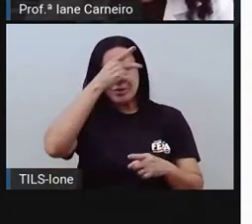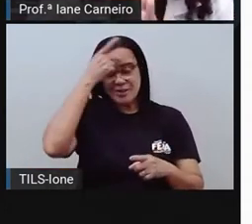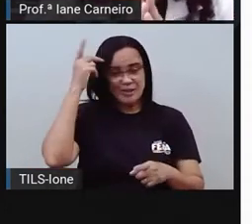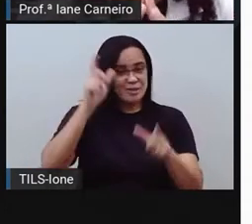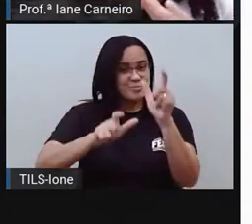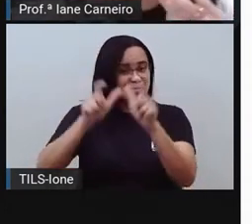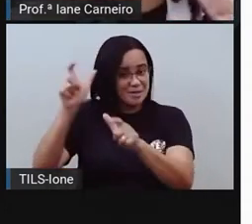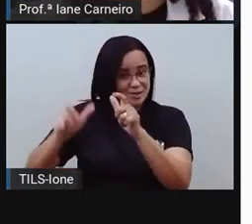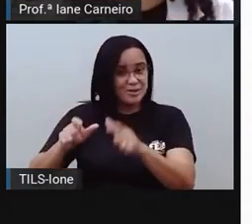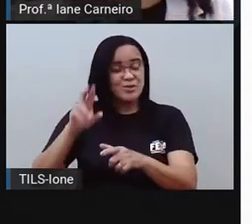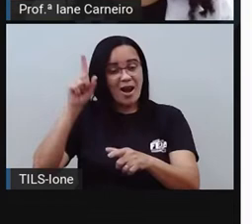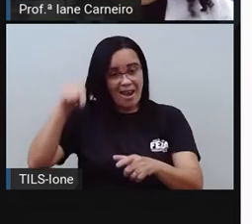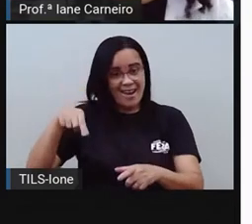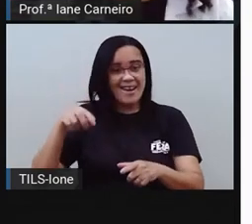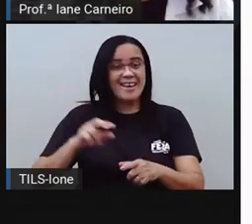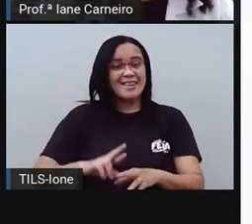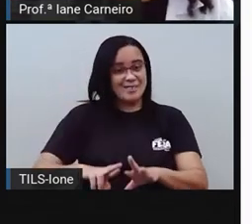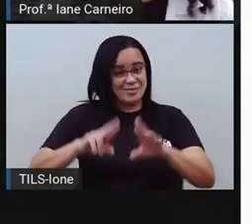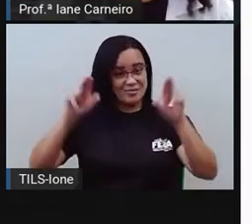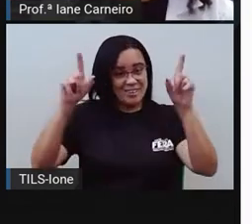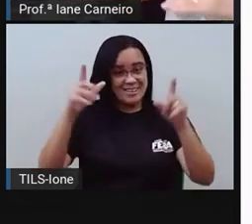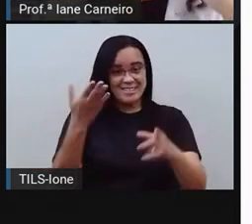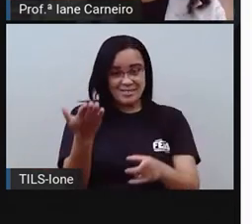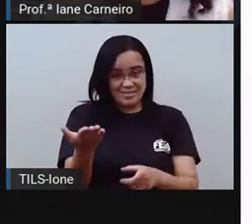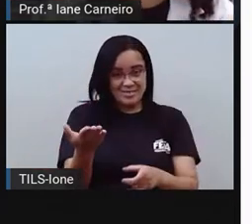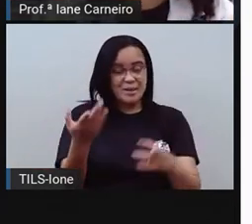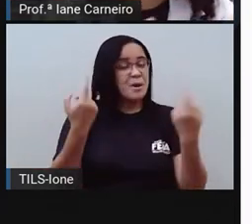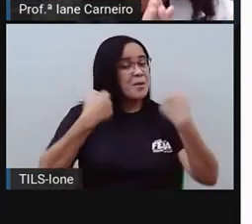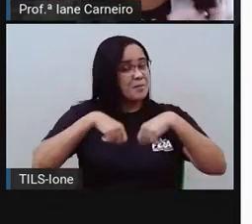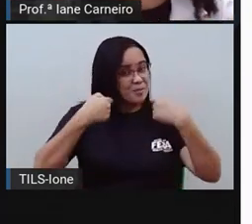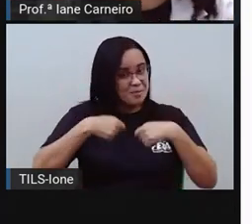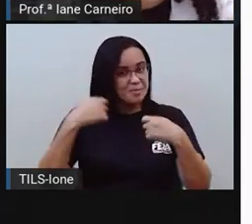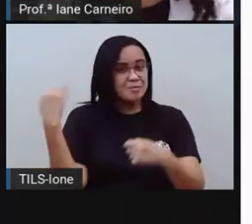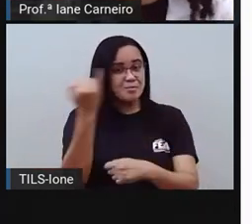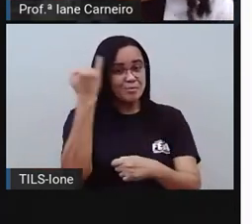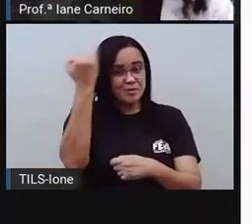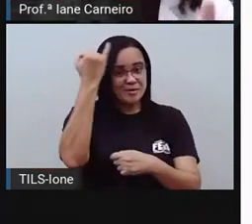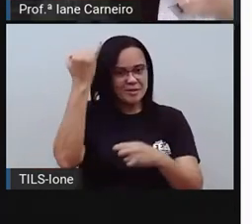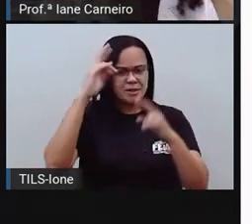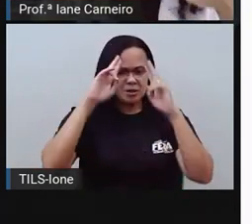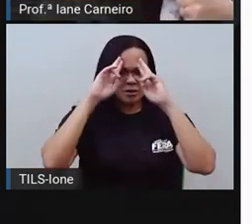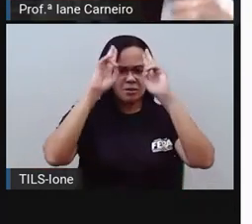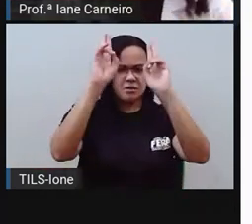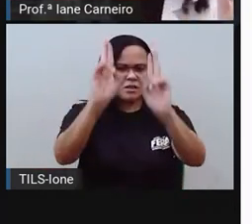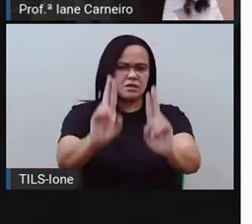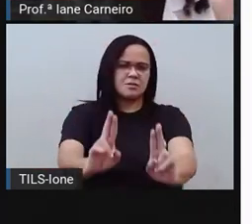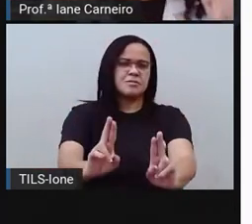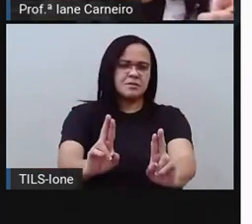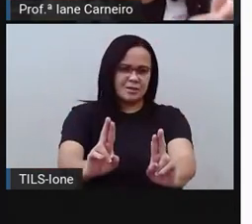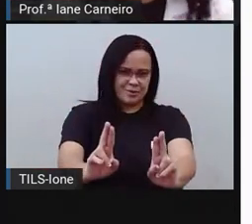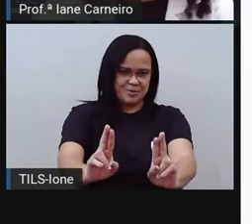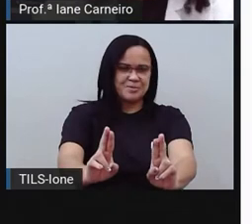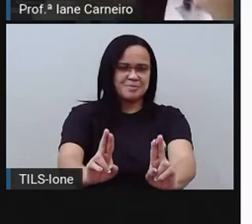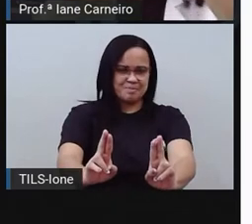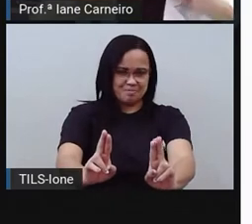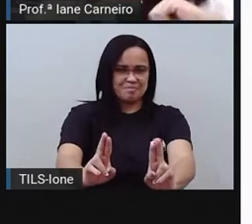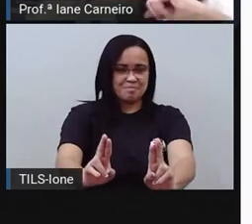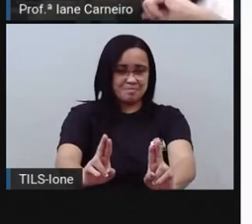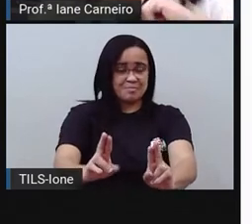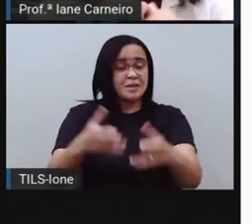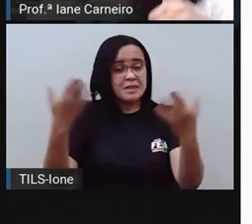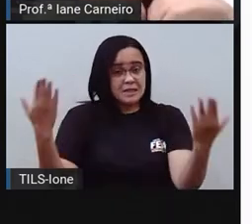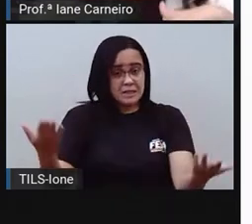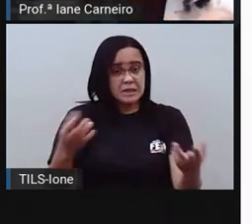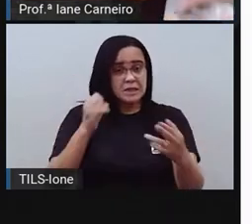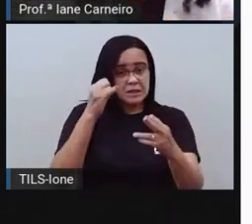ter o respeito com todo mundo. E aí, se você for respeitoso com todo mundo, a chance de todo mundo ser respeitoso